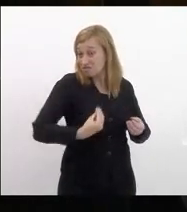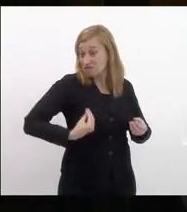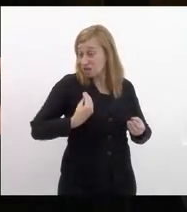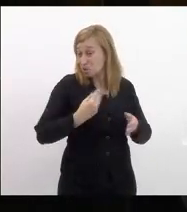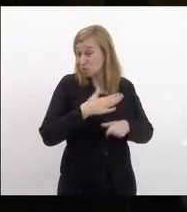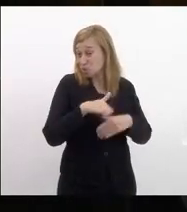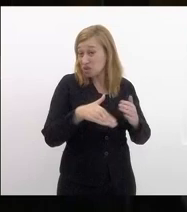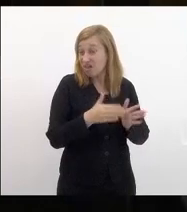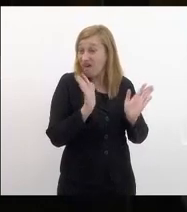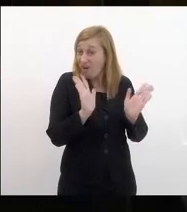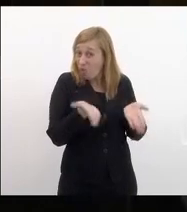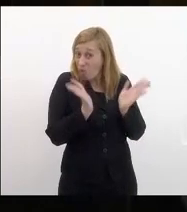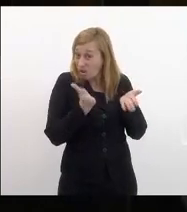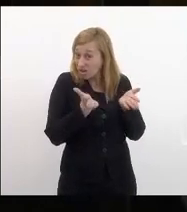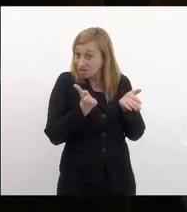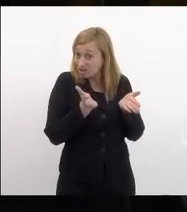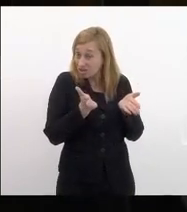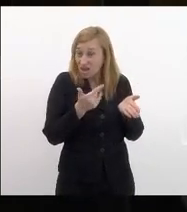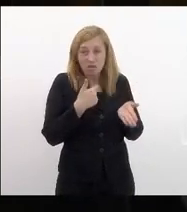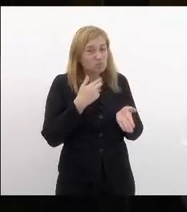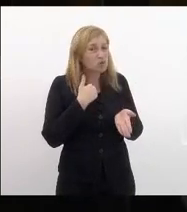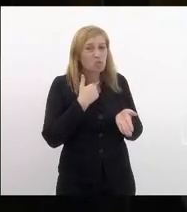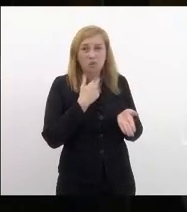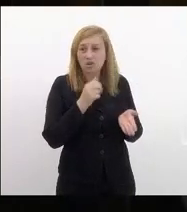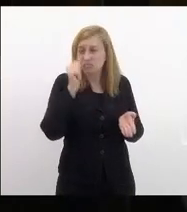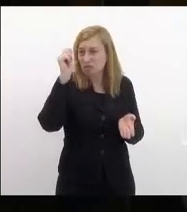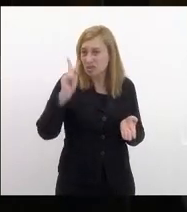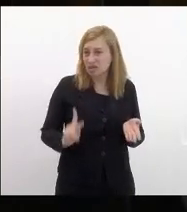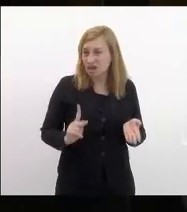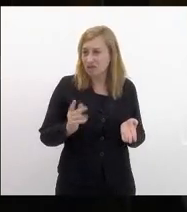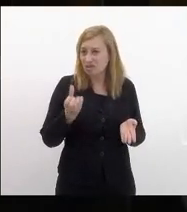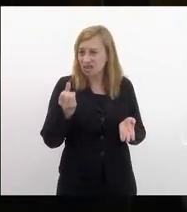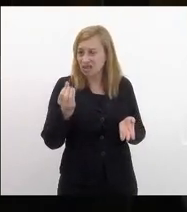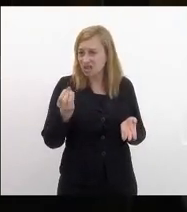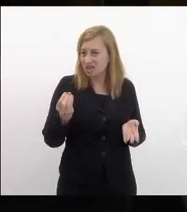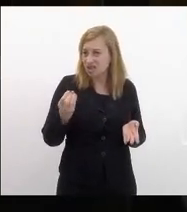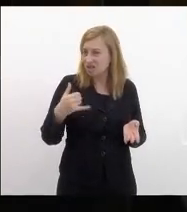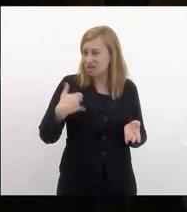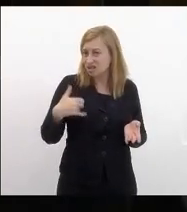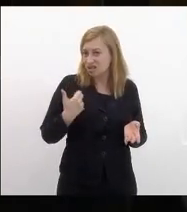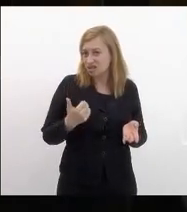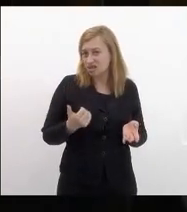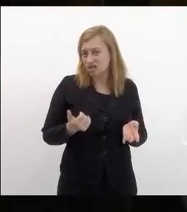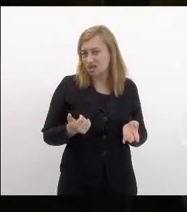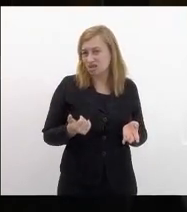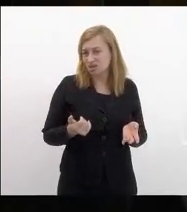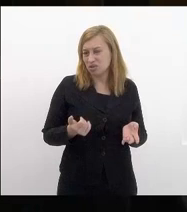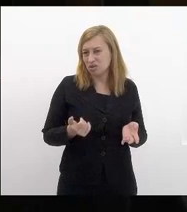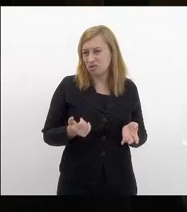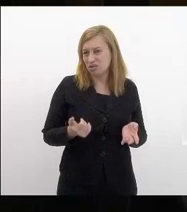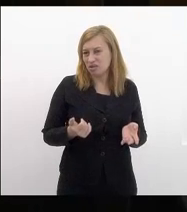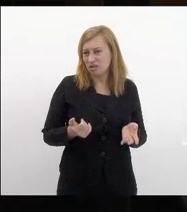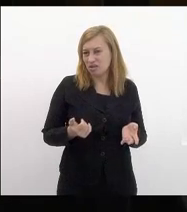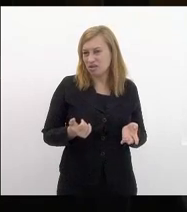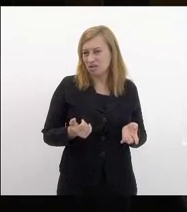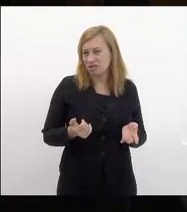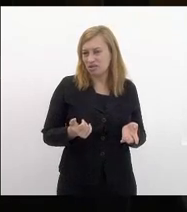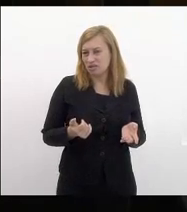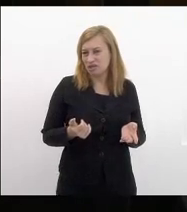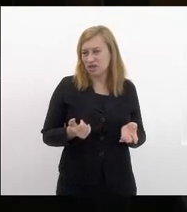e aí agora eu não vou poder me aposentar com 60 anos de idade já contribuí 35 mas não vou poder